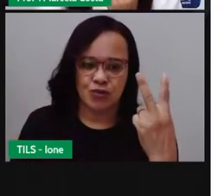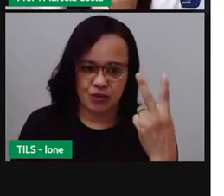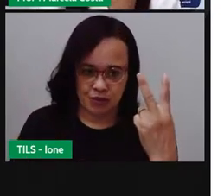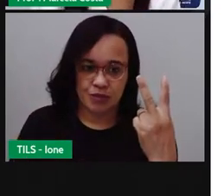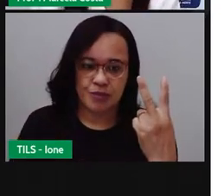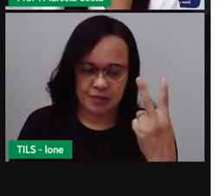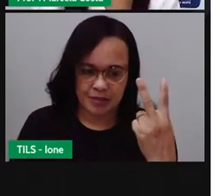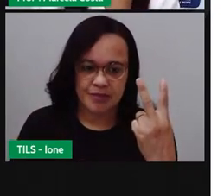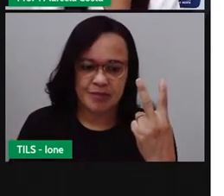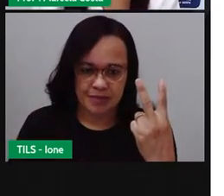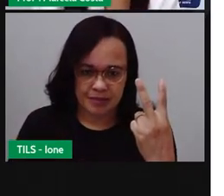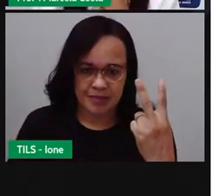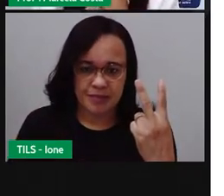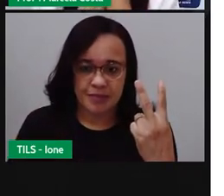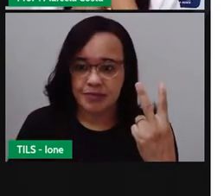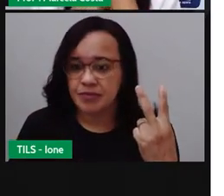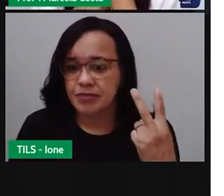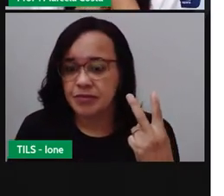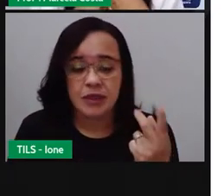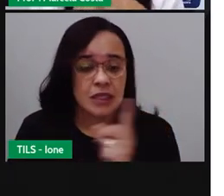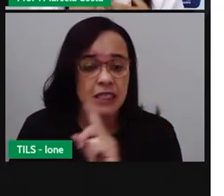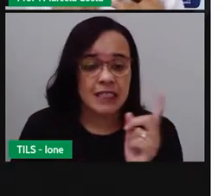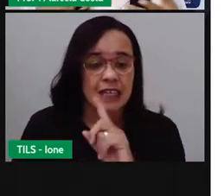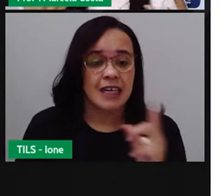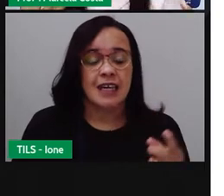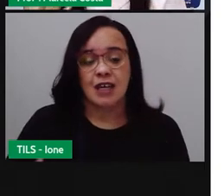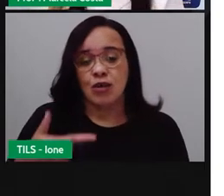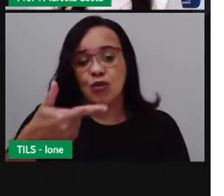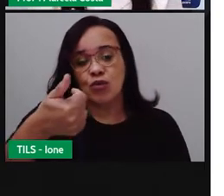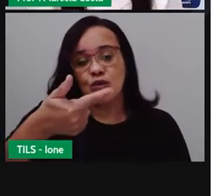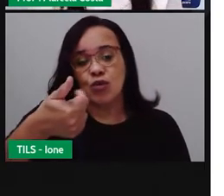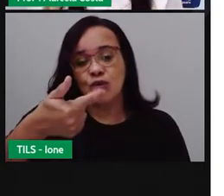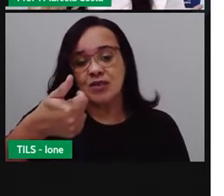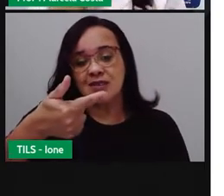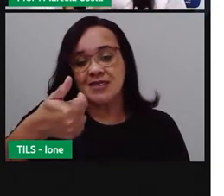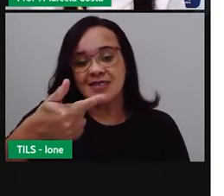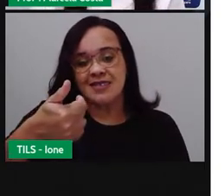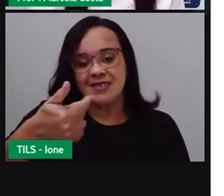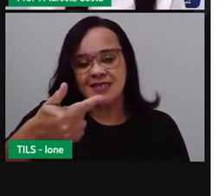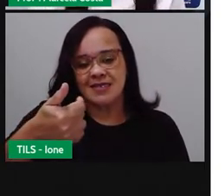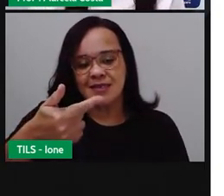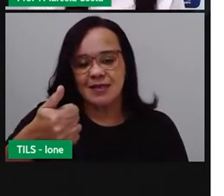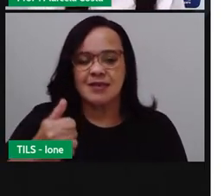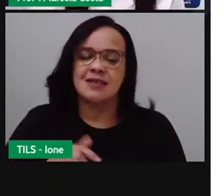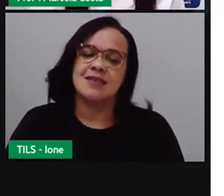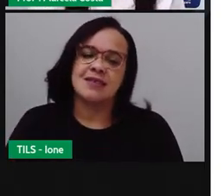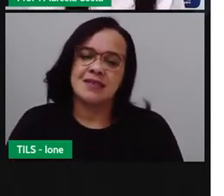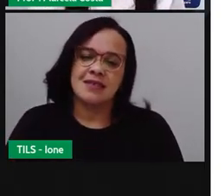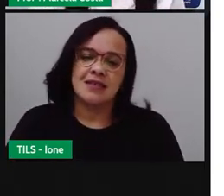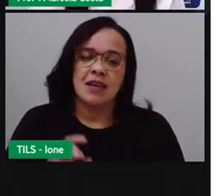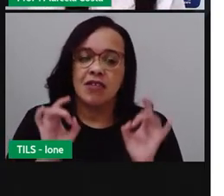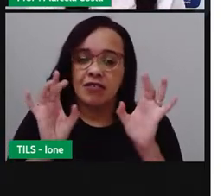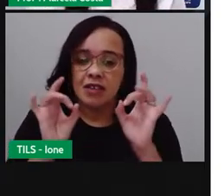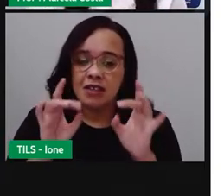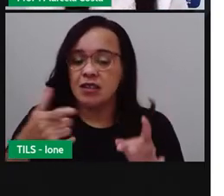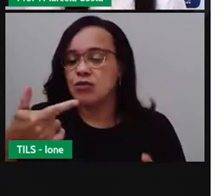12, significa que ele diminuiu a quantidade de melancias que ele tinha.